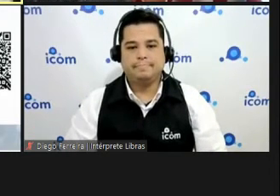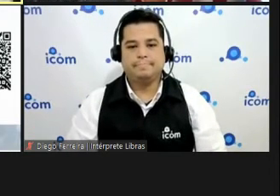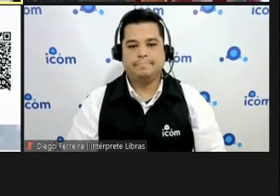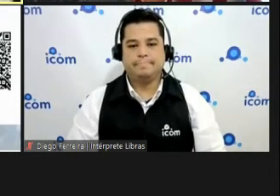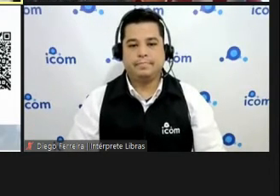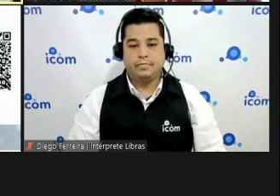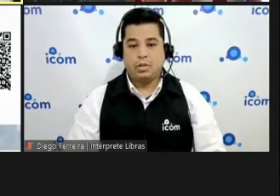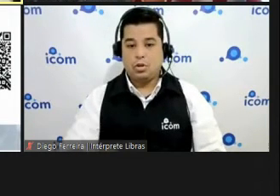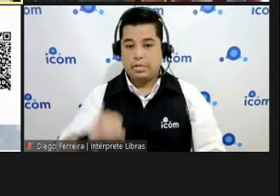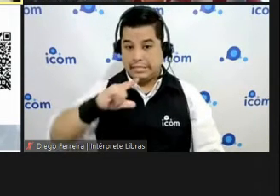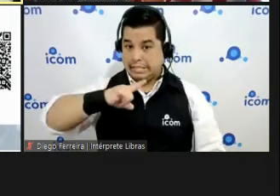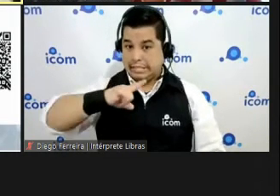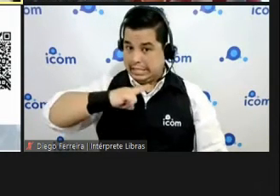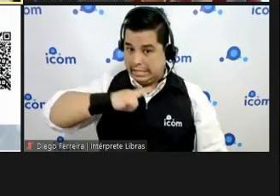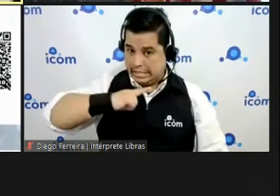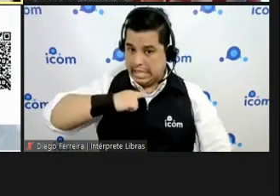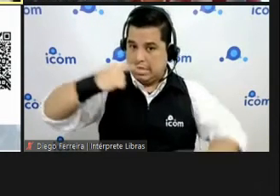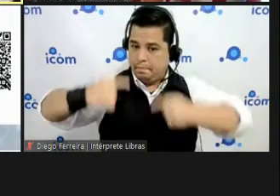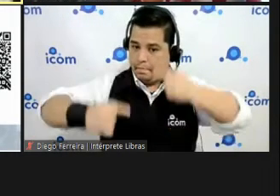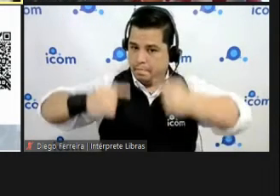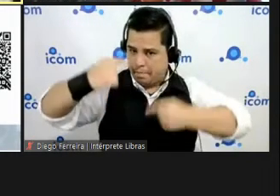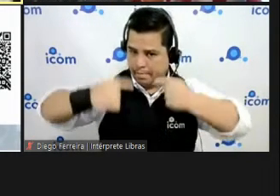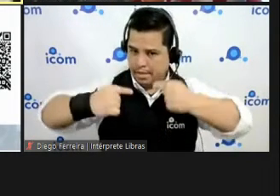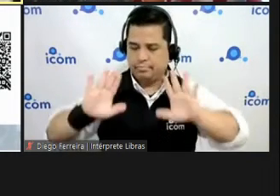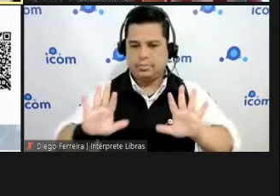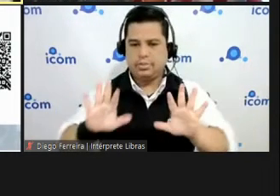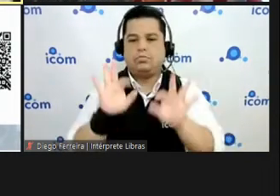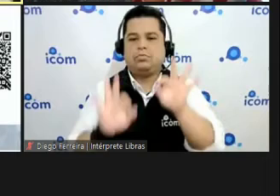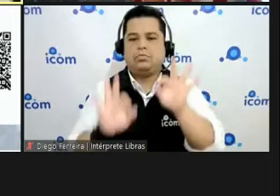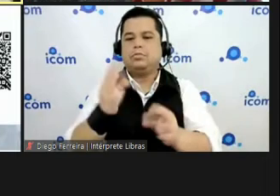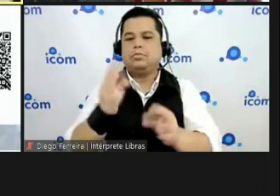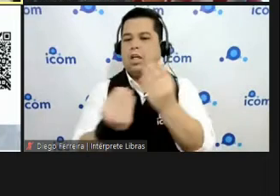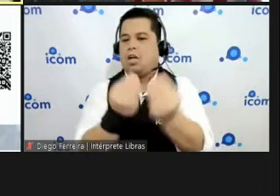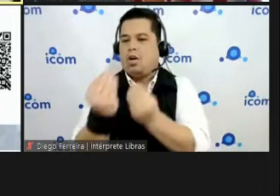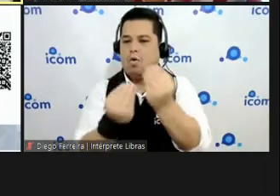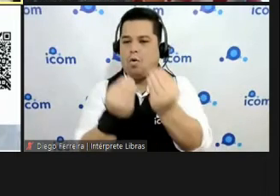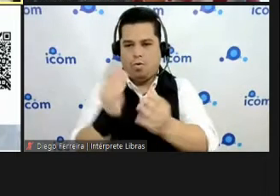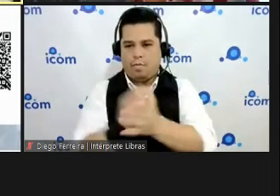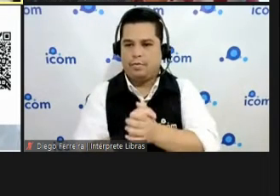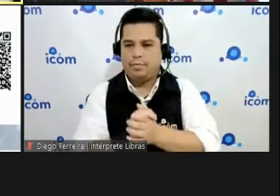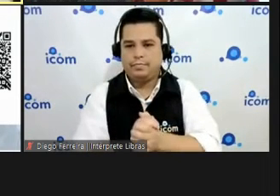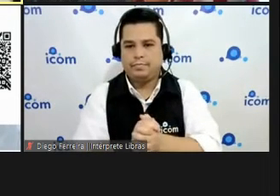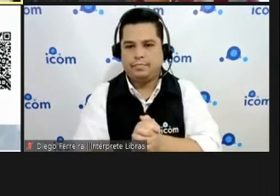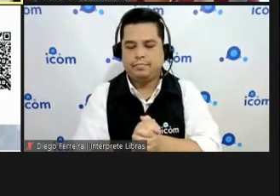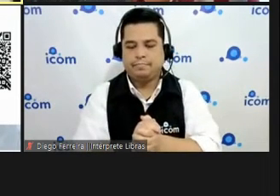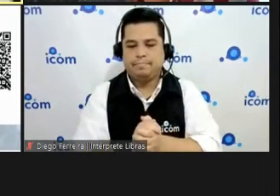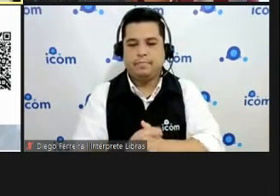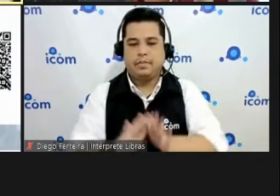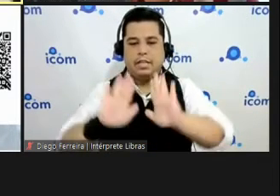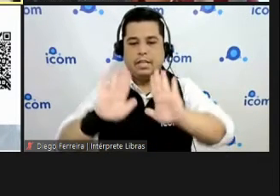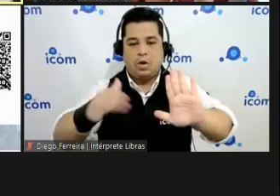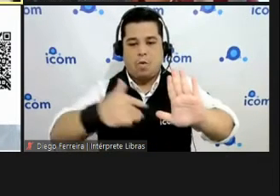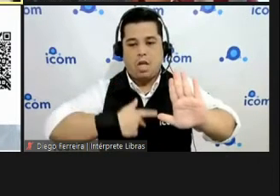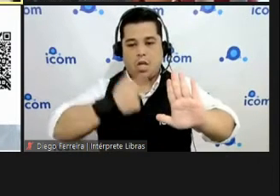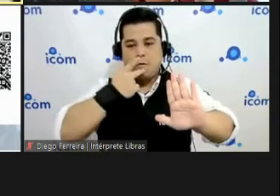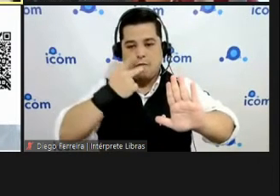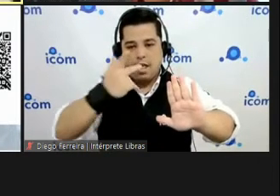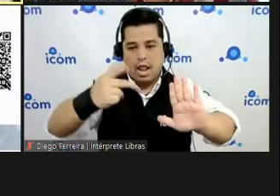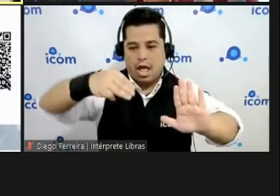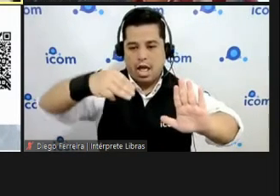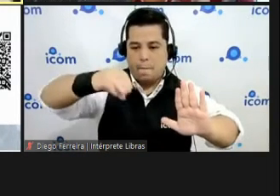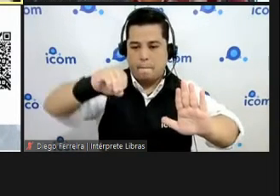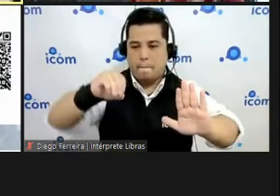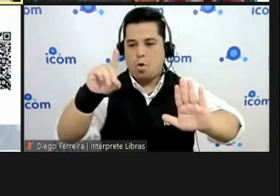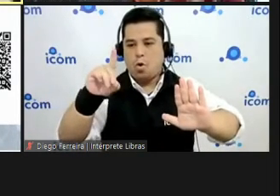então eu na verdade não defino é a modalidade de licitação o que era